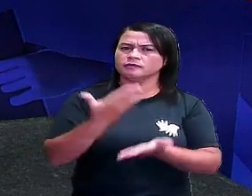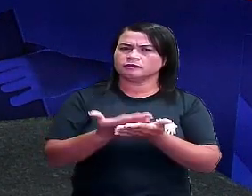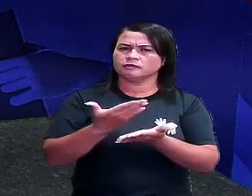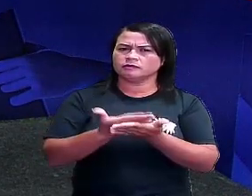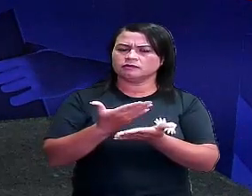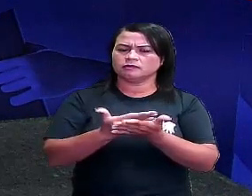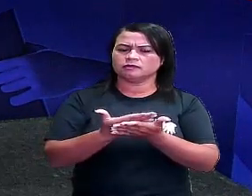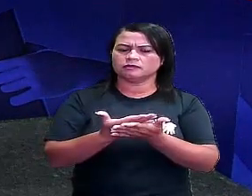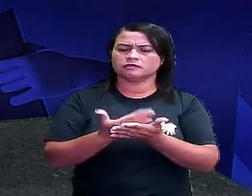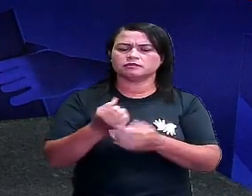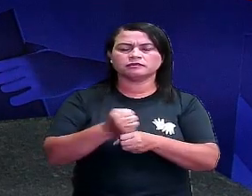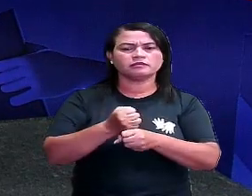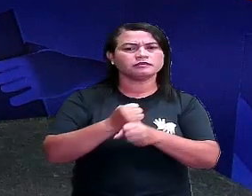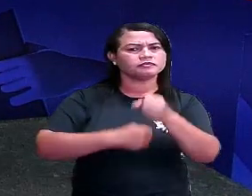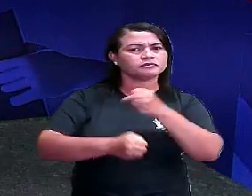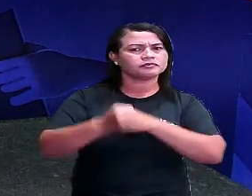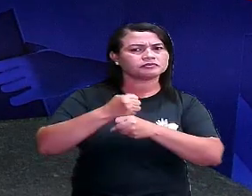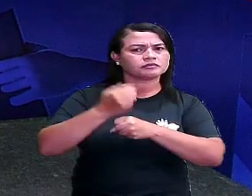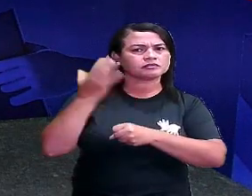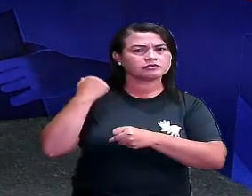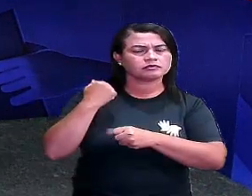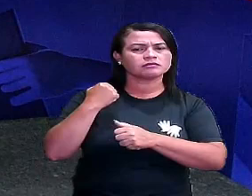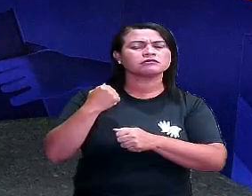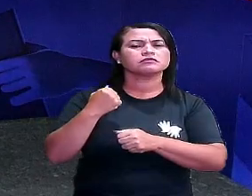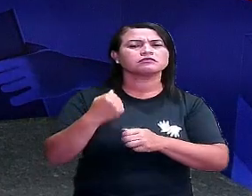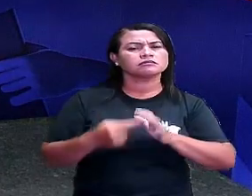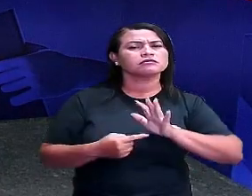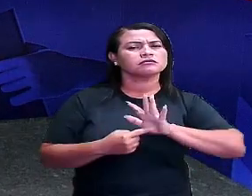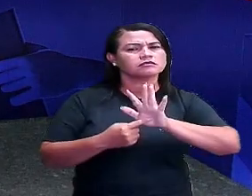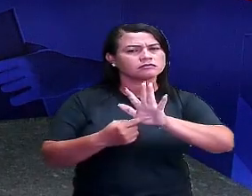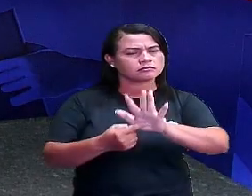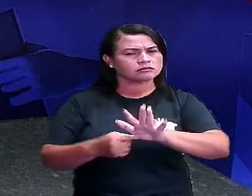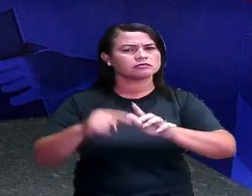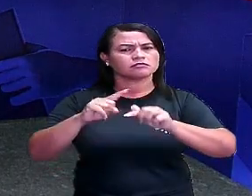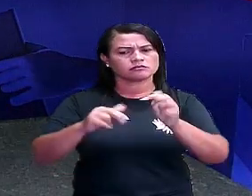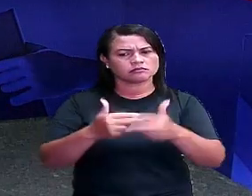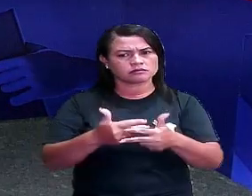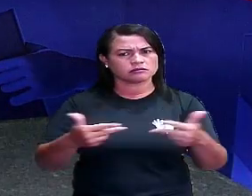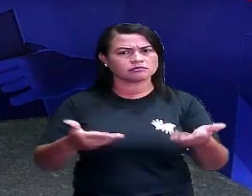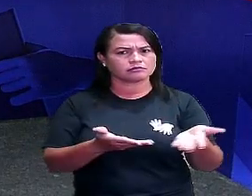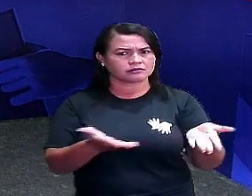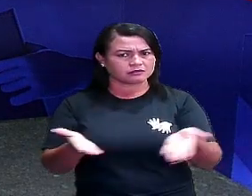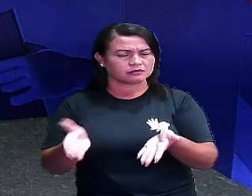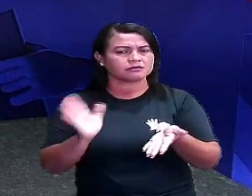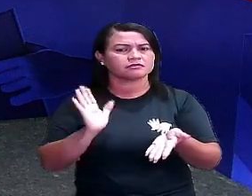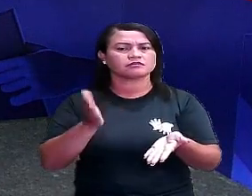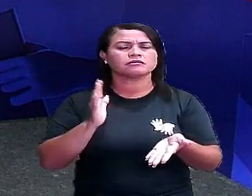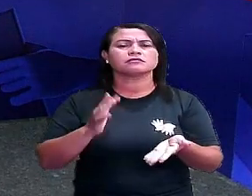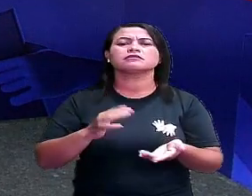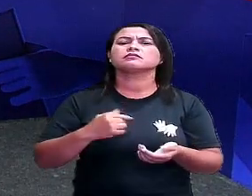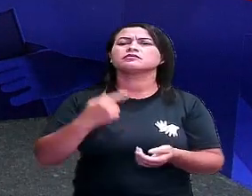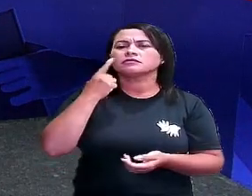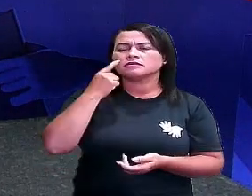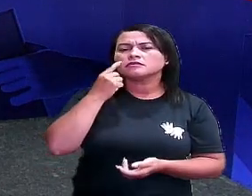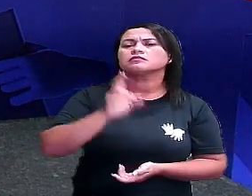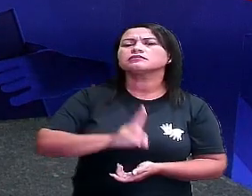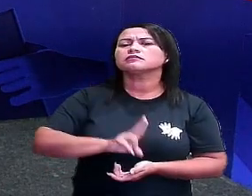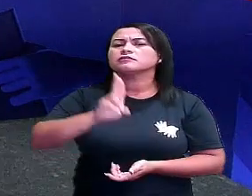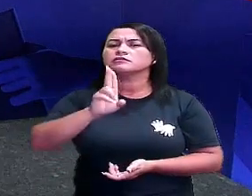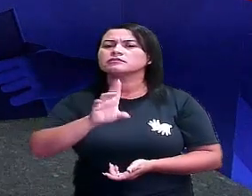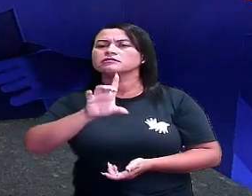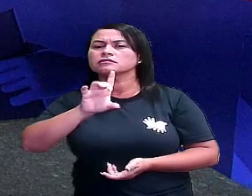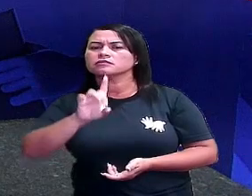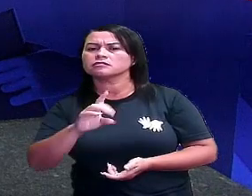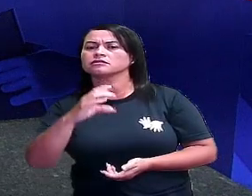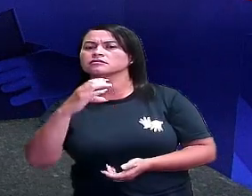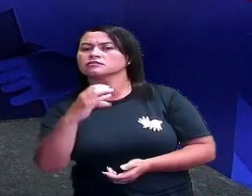do ano anterior, do ano passado, que eu trouxe o material dourado e a gente trabalhou a questão de unidade, dezena, centena e